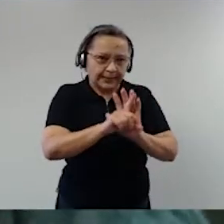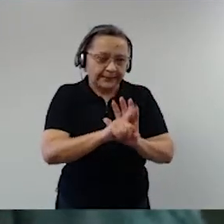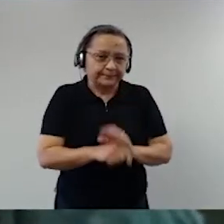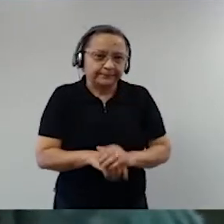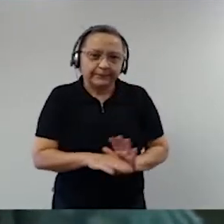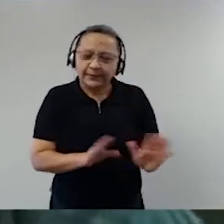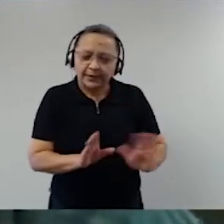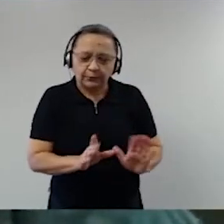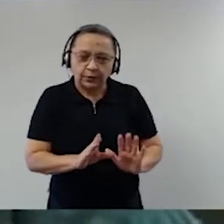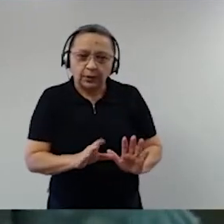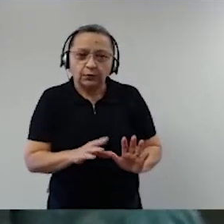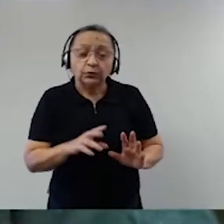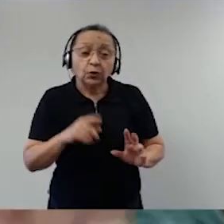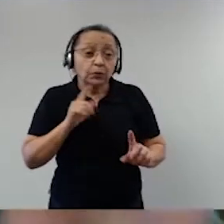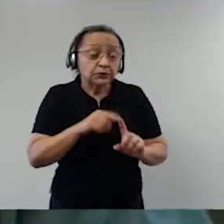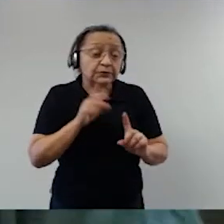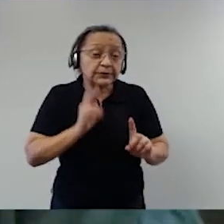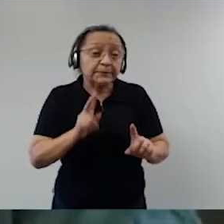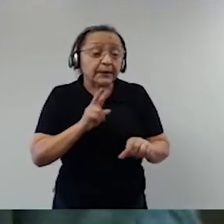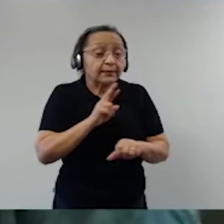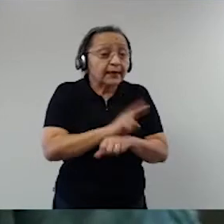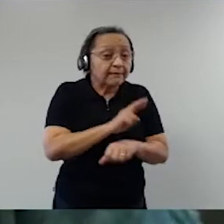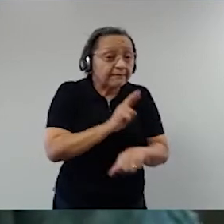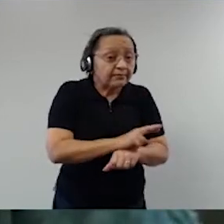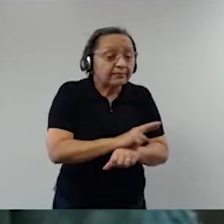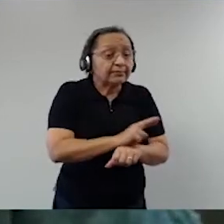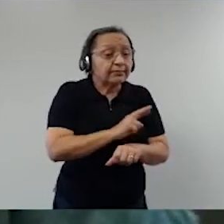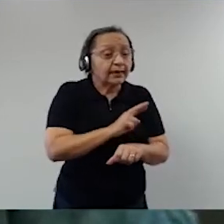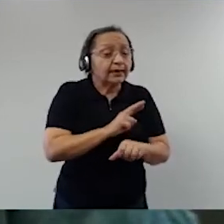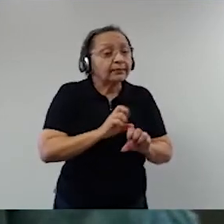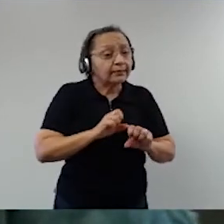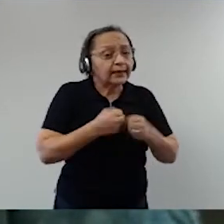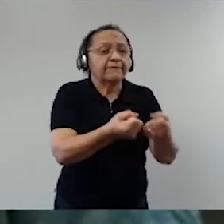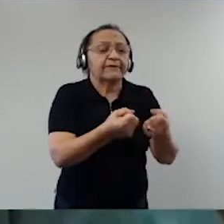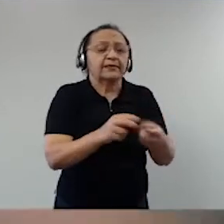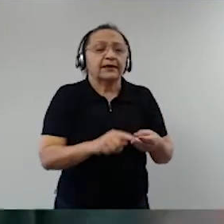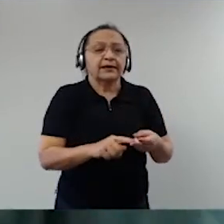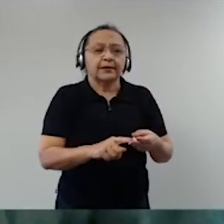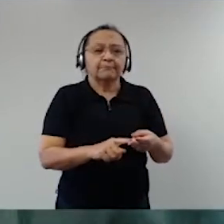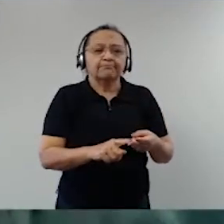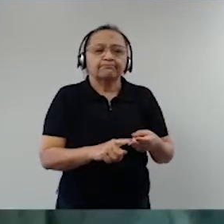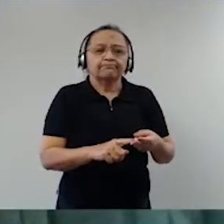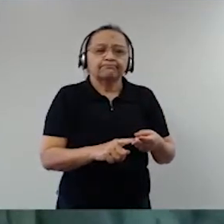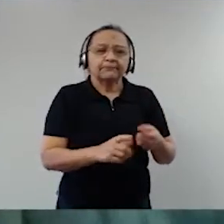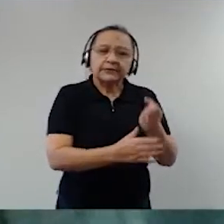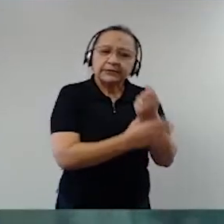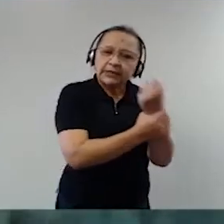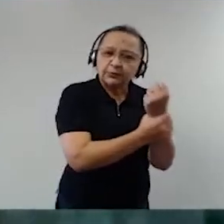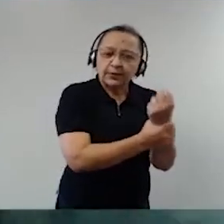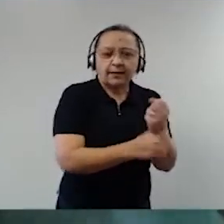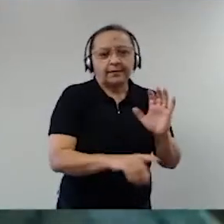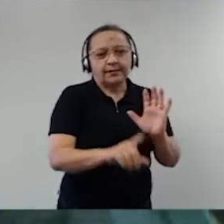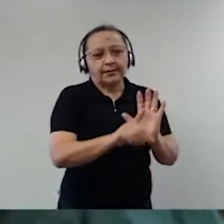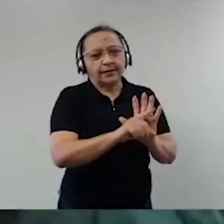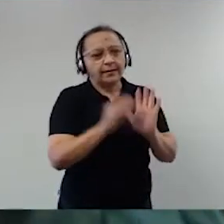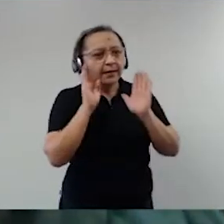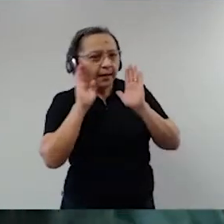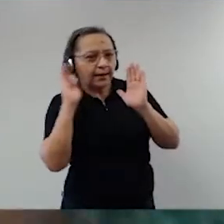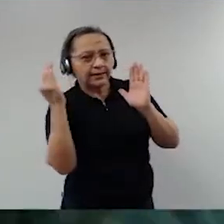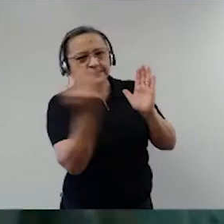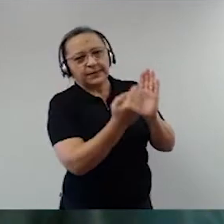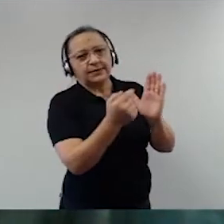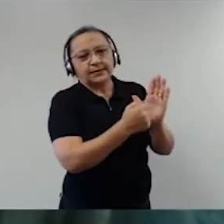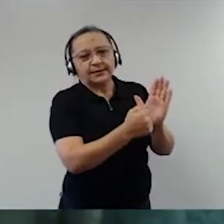ver-se a opinião e a interpretação da Constituição, coisa que eu escrevi repetidas